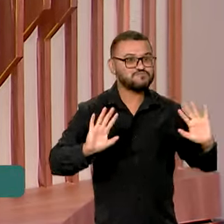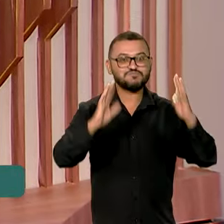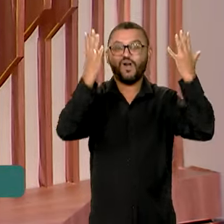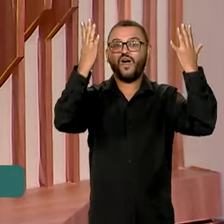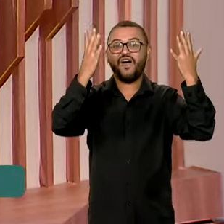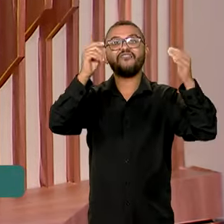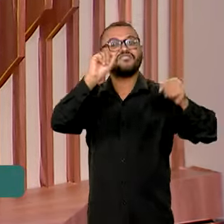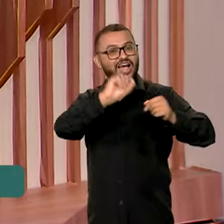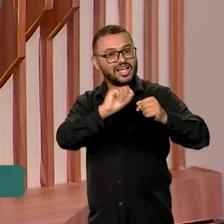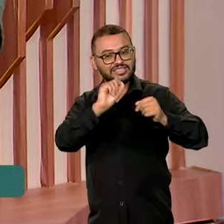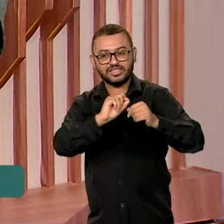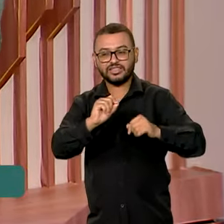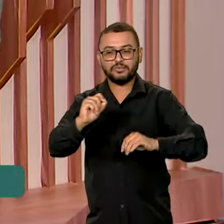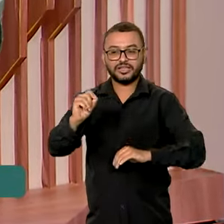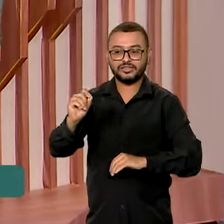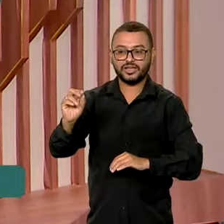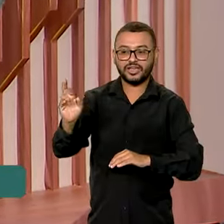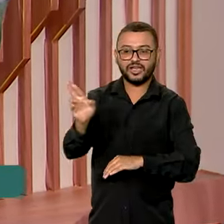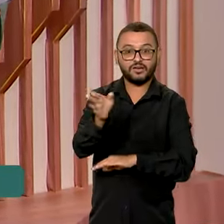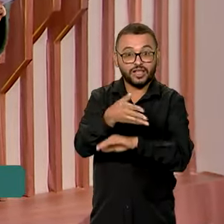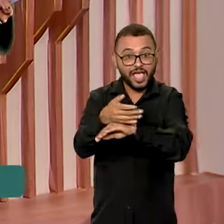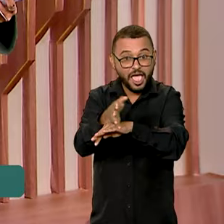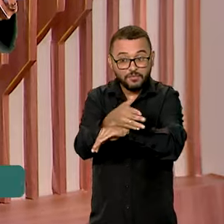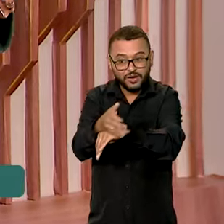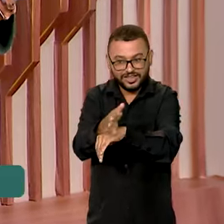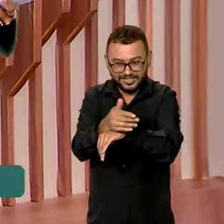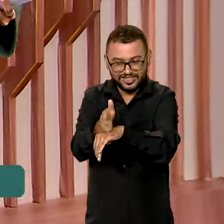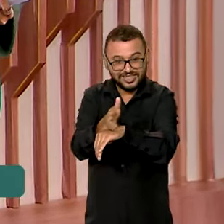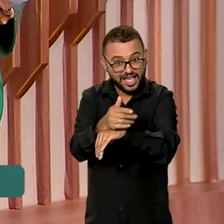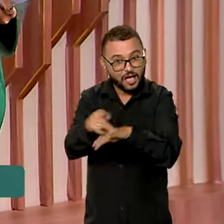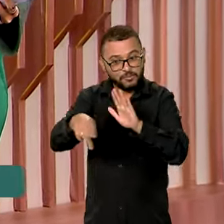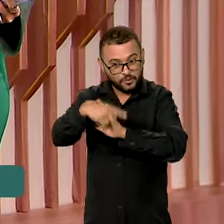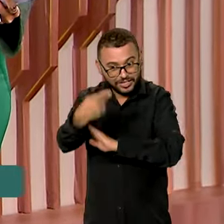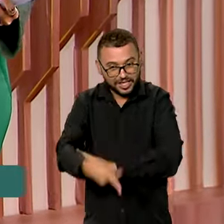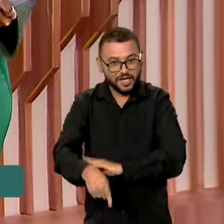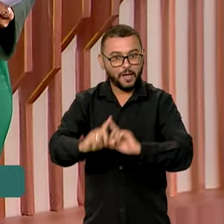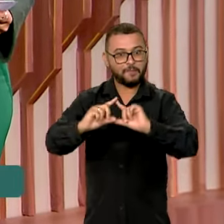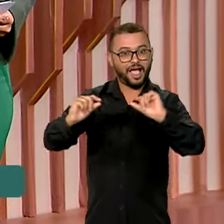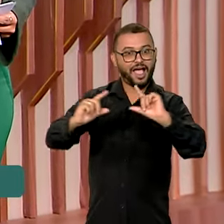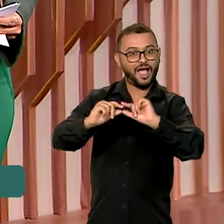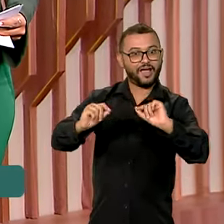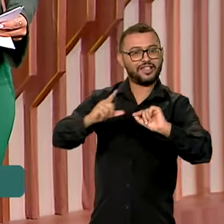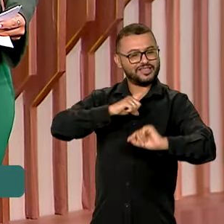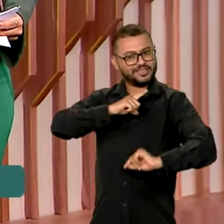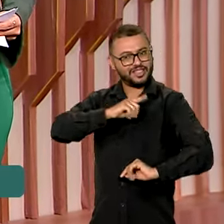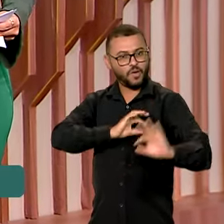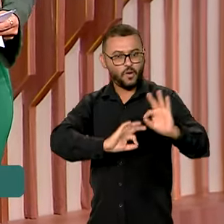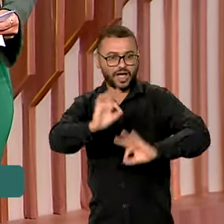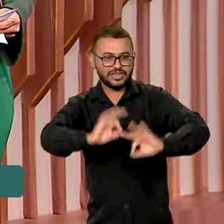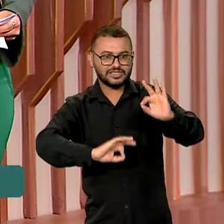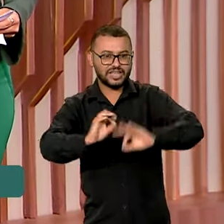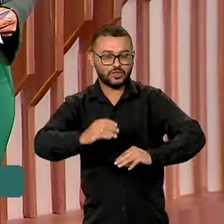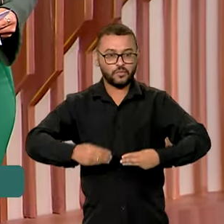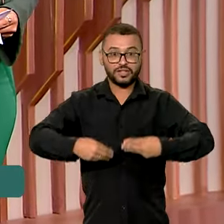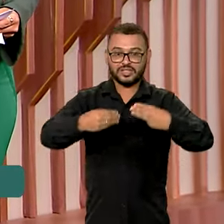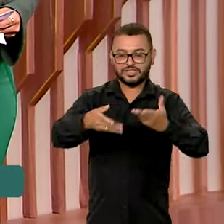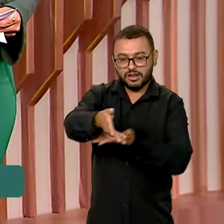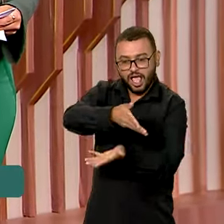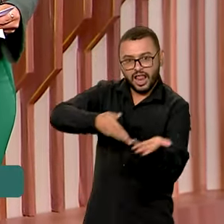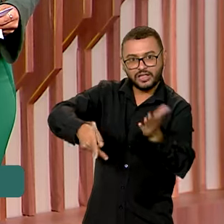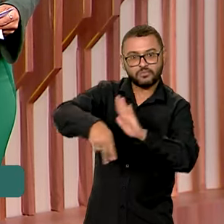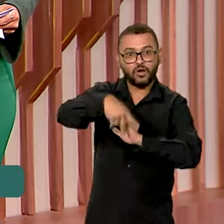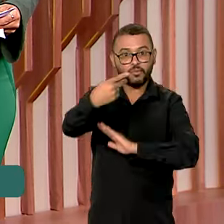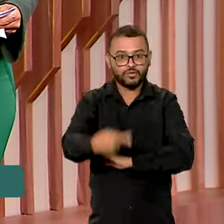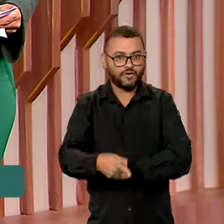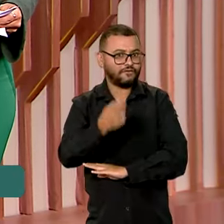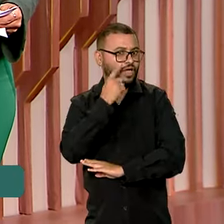um encontro e uma exposição no Palácio do Itamaraty, aqui em Brasília. O evento foi coordenado pelo Ministério das Relações Exteriores.